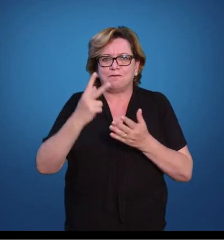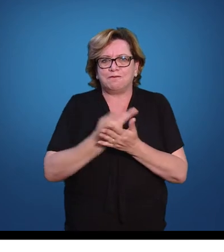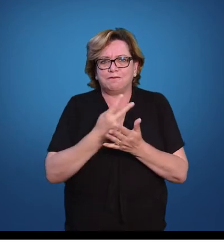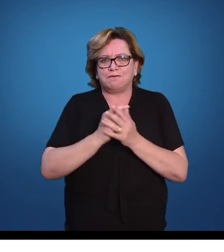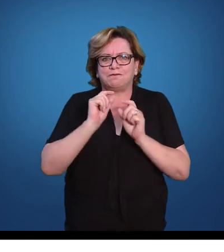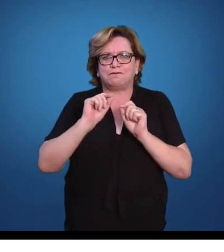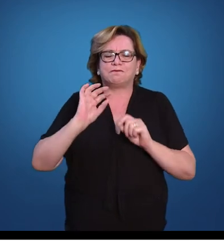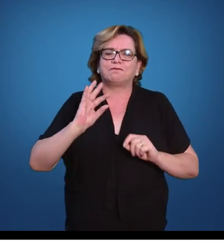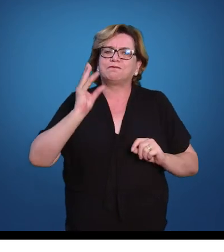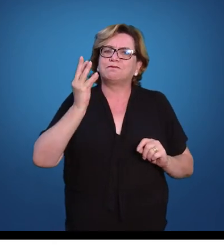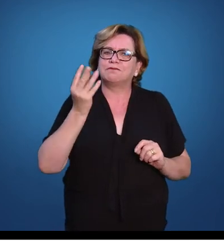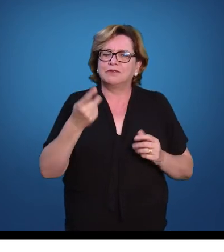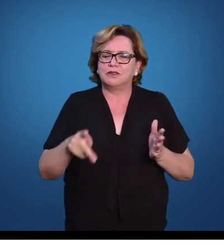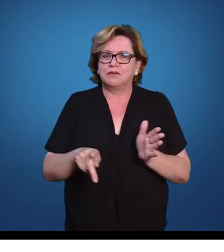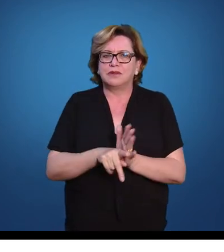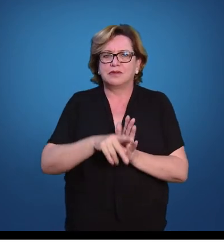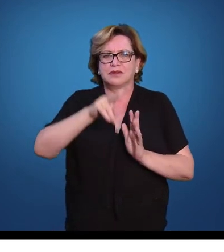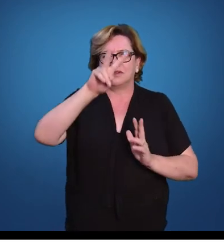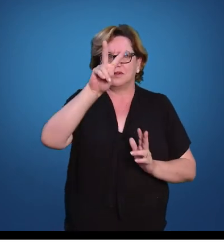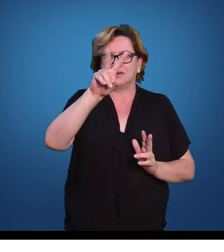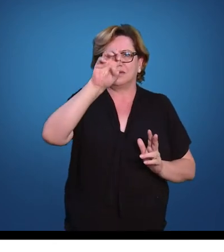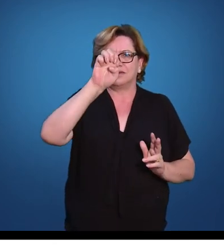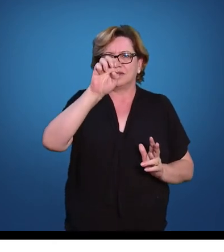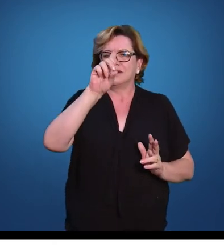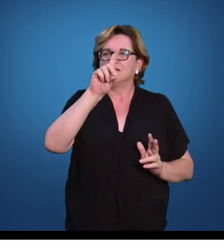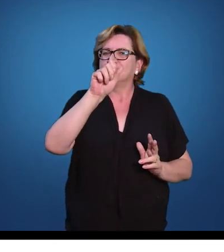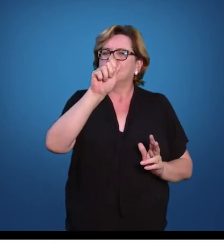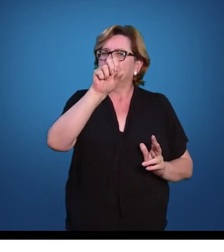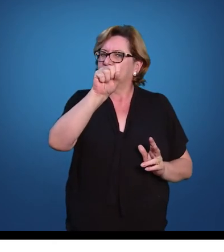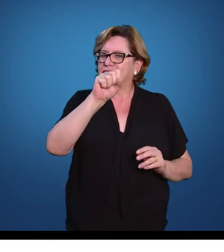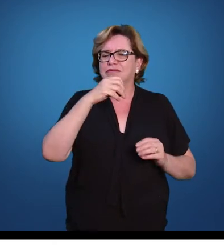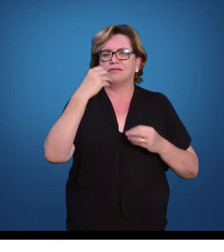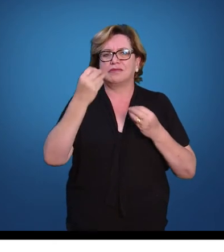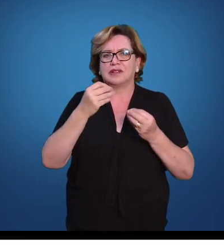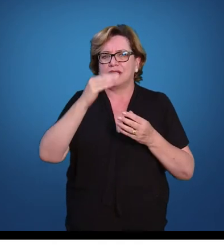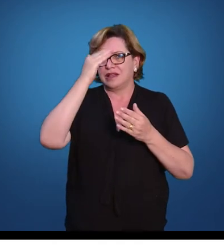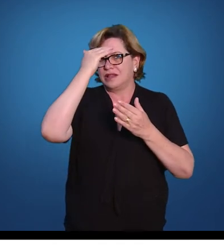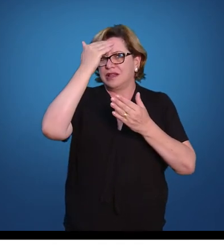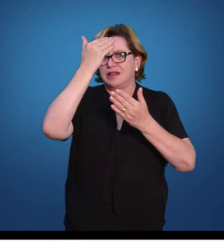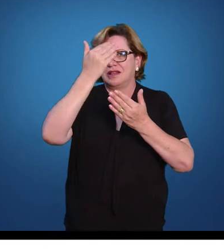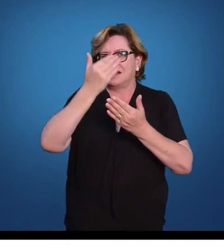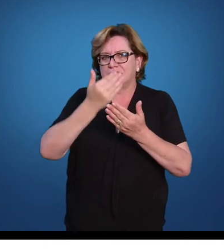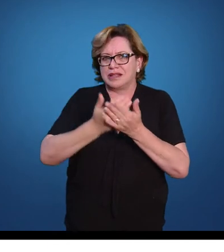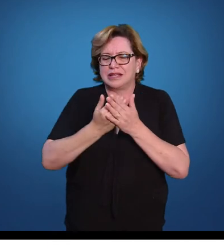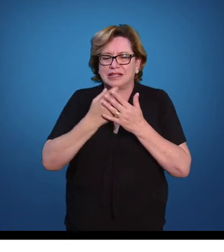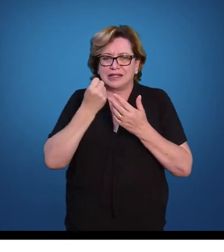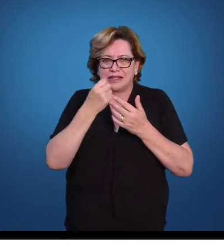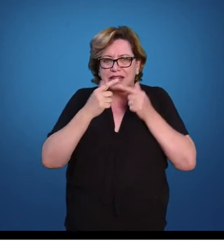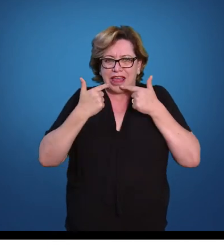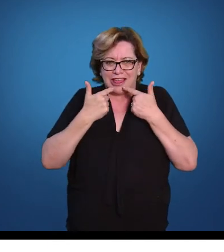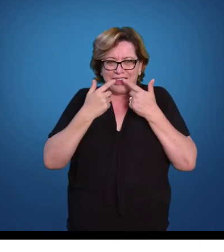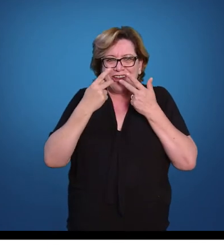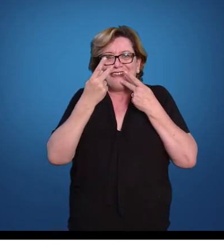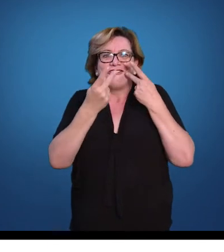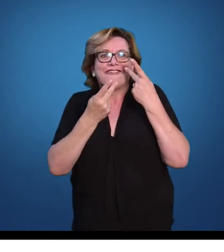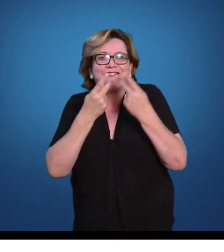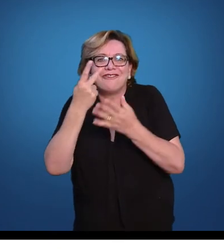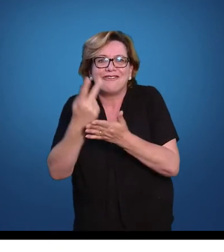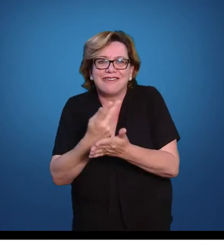estava previsto nos Vedas. Acreditava-se, por exemplo, que uma pronúncia errada, uma